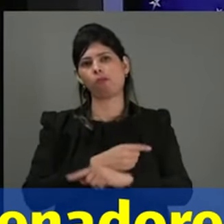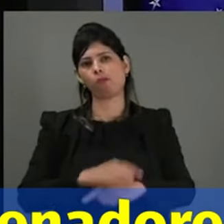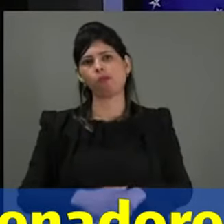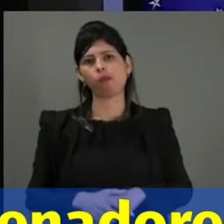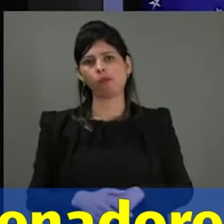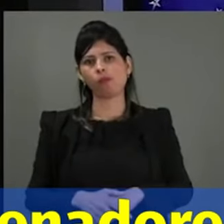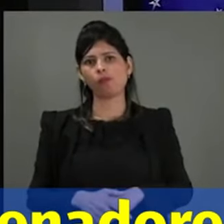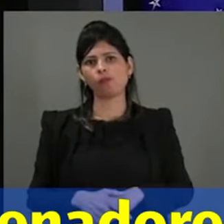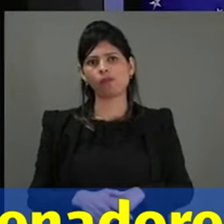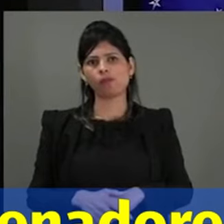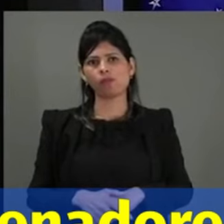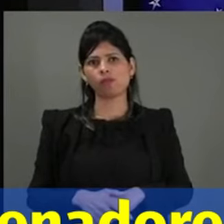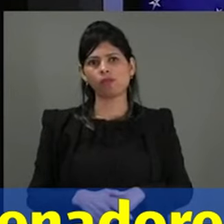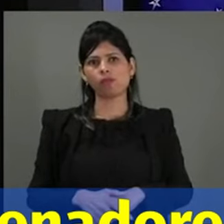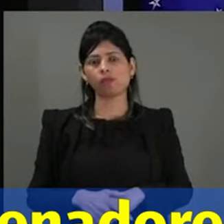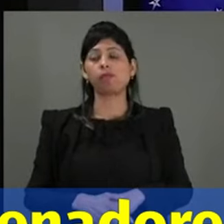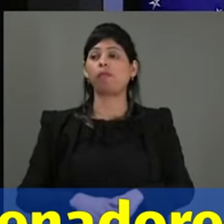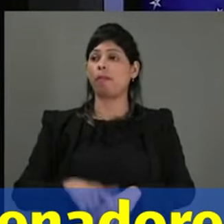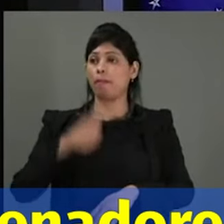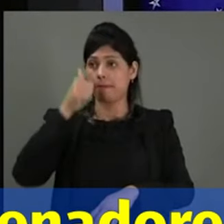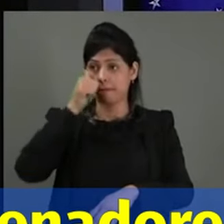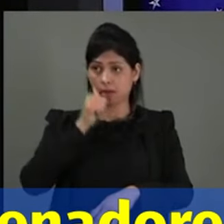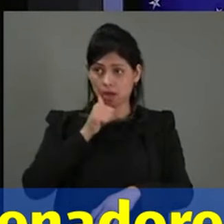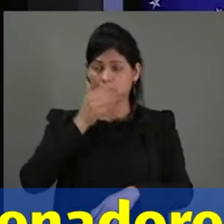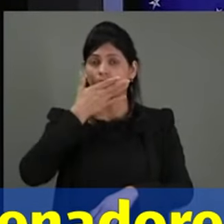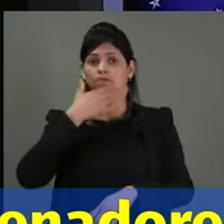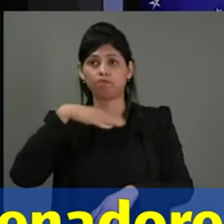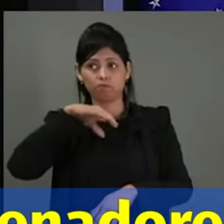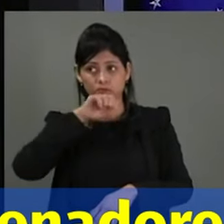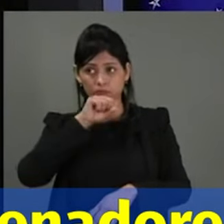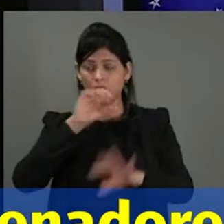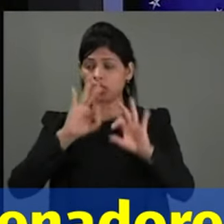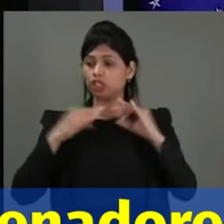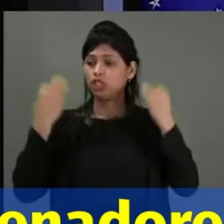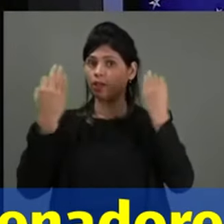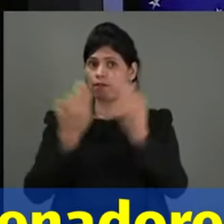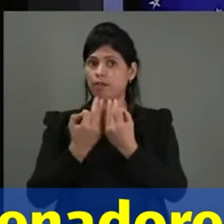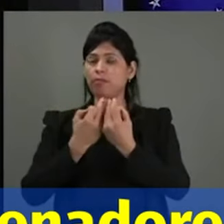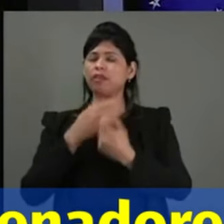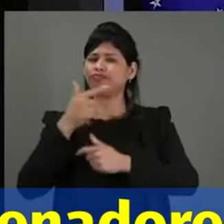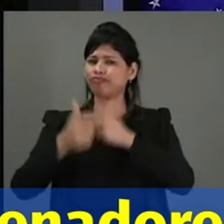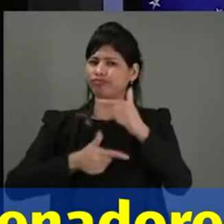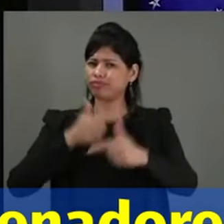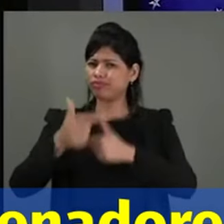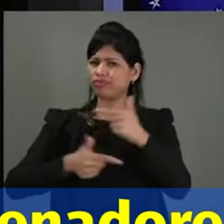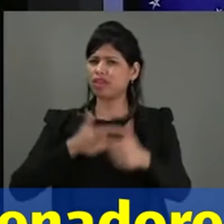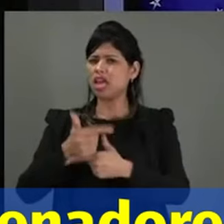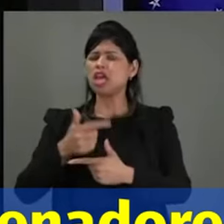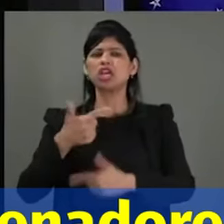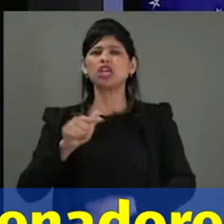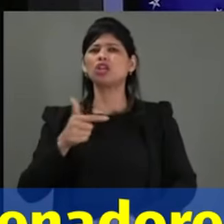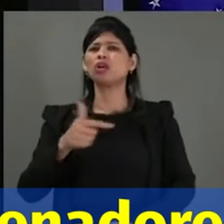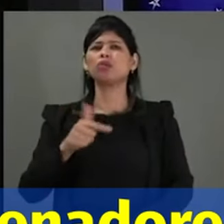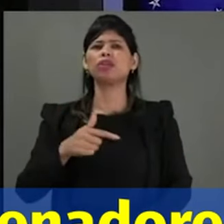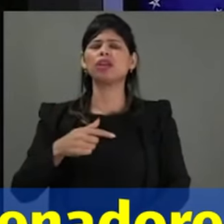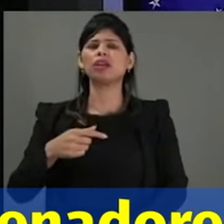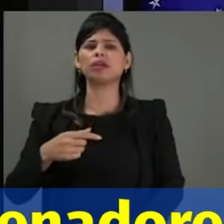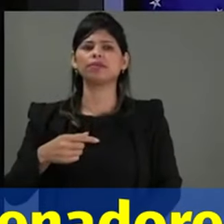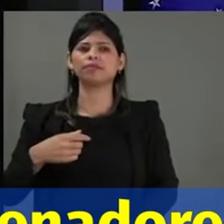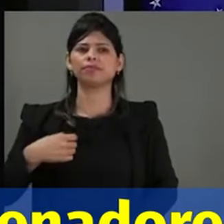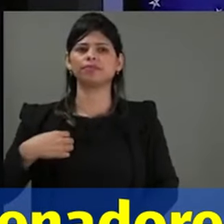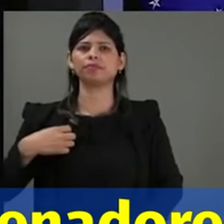Pais e mães de família, trabalhadores, sem nenhum antecedente criminal, foram detidos portando